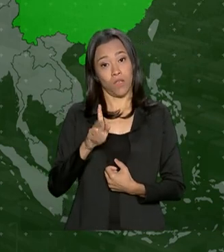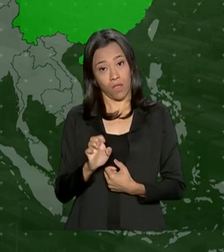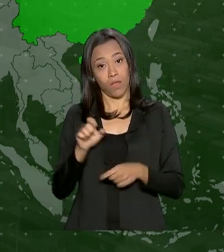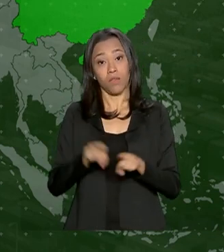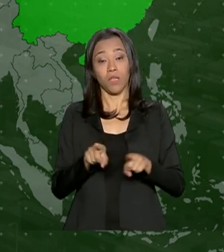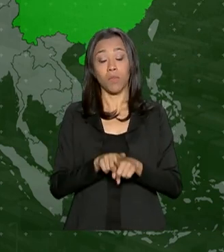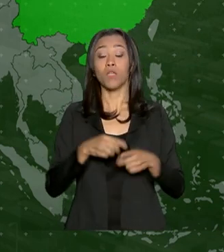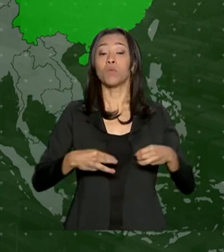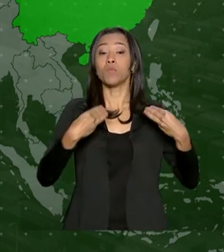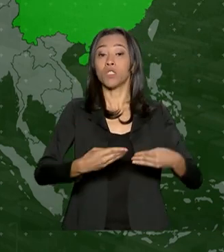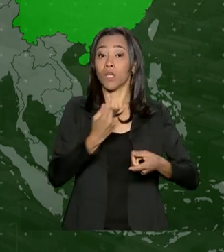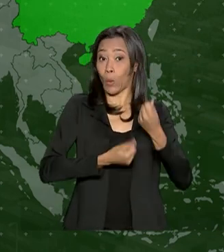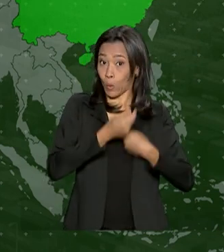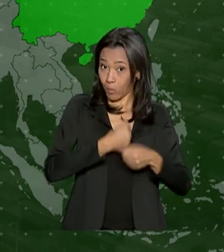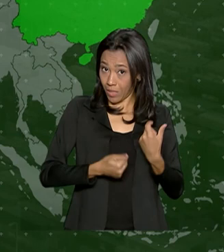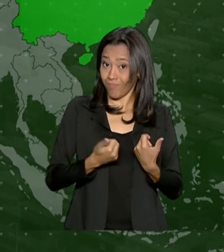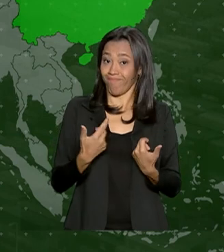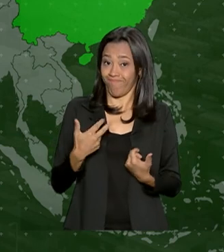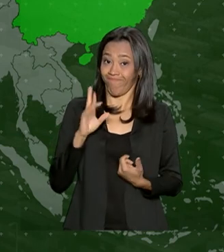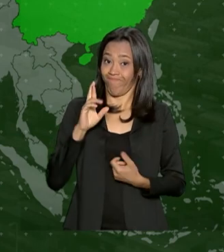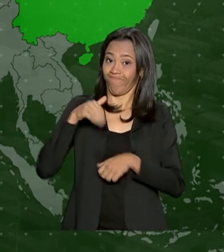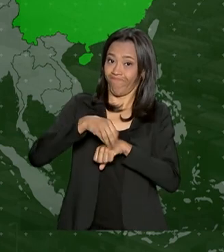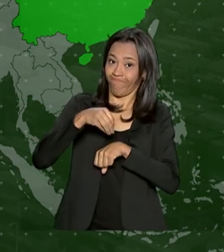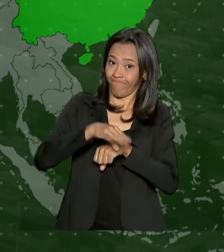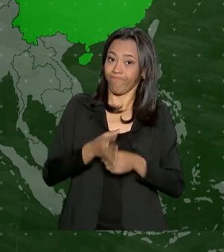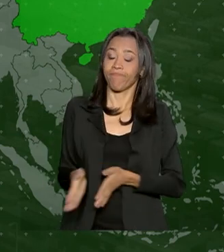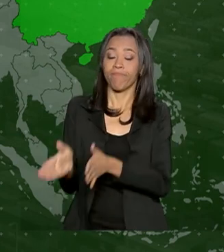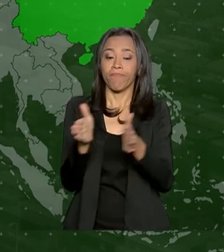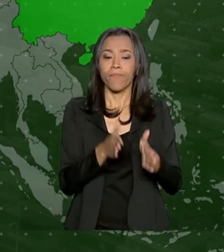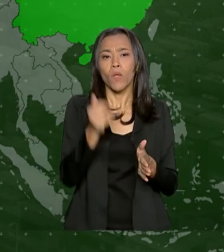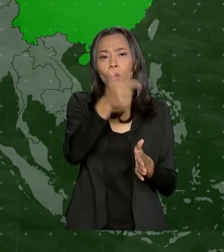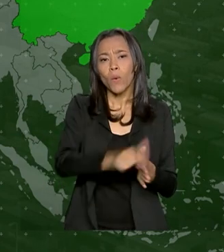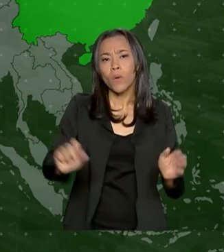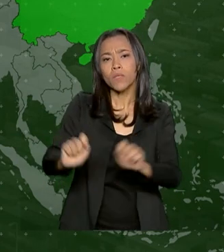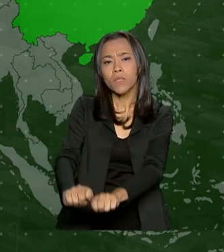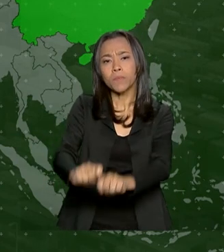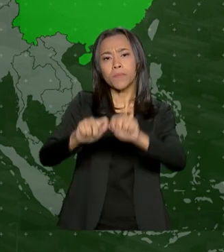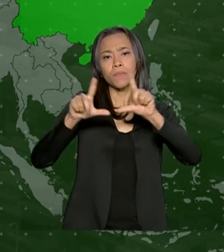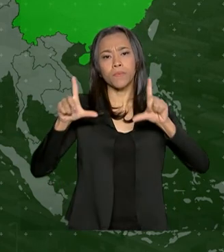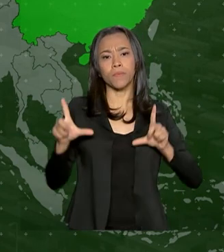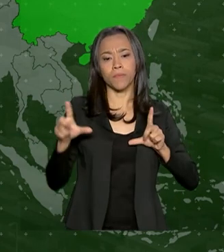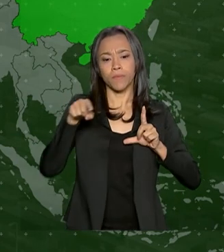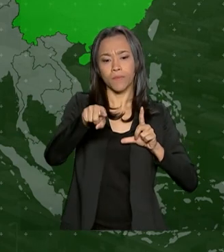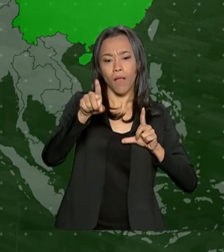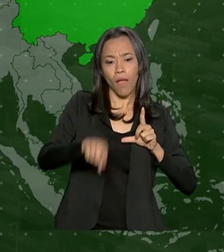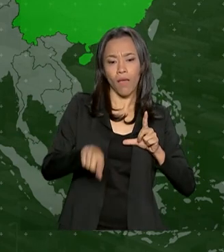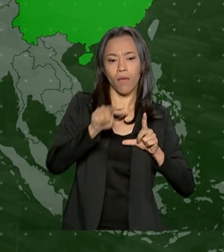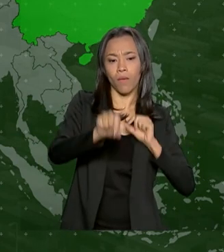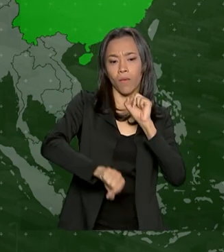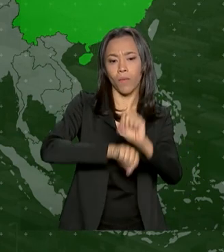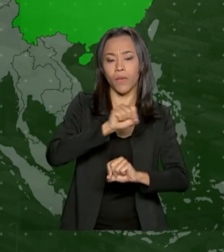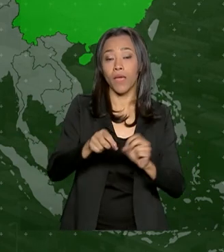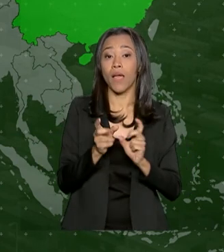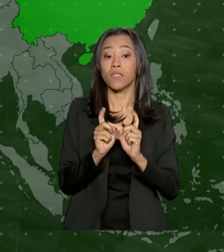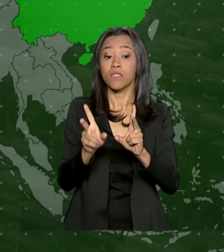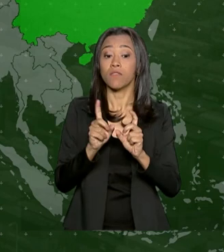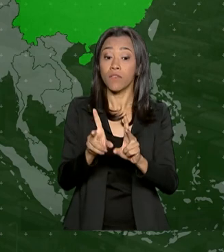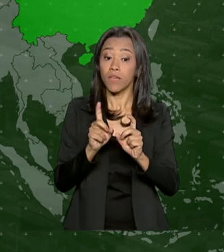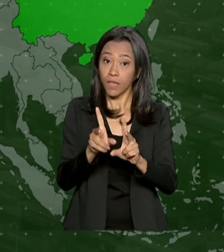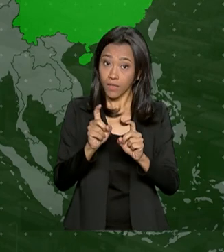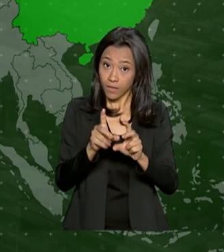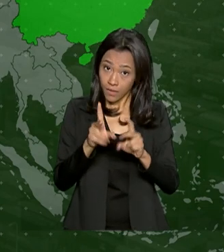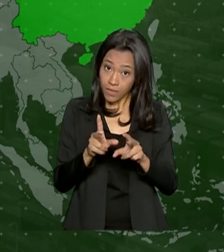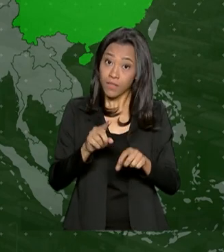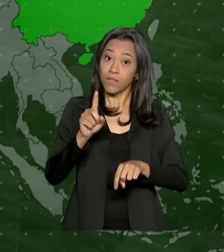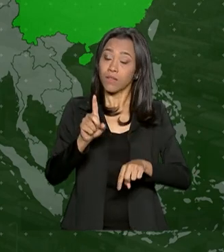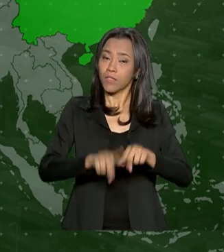do Brasil. A próxima arte que nós vamos trazer para os nossos telespectadores é relativa às exportações do Brasil em